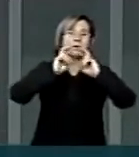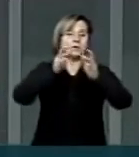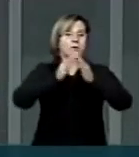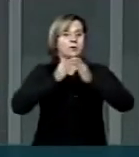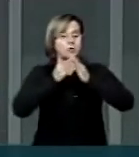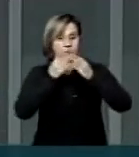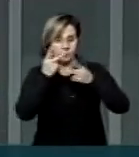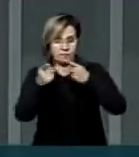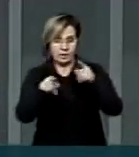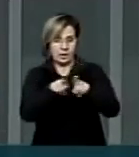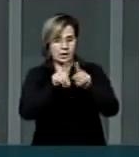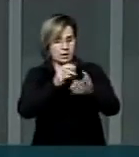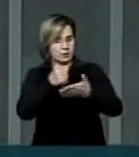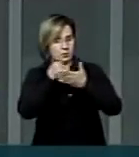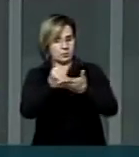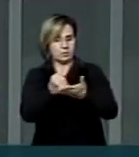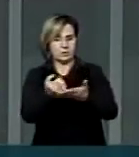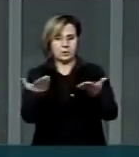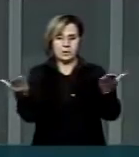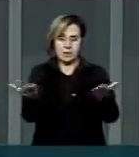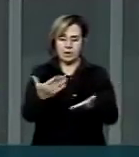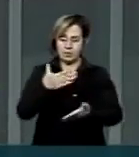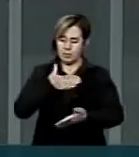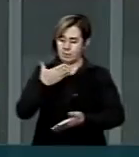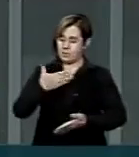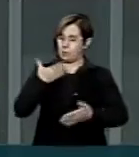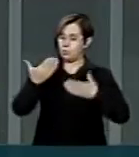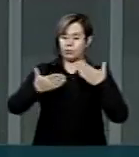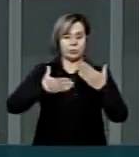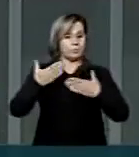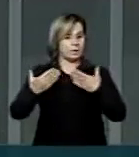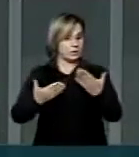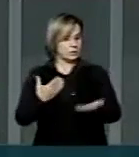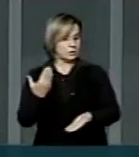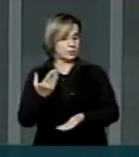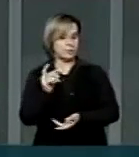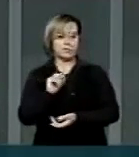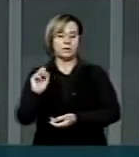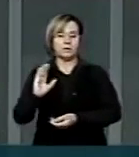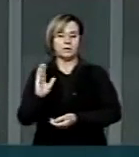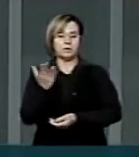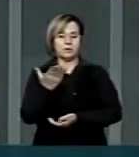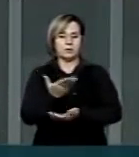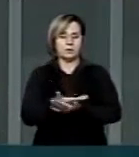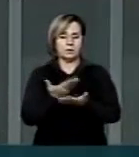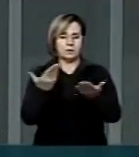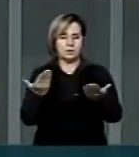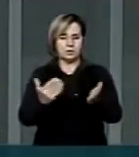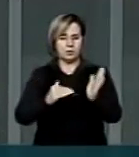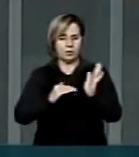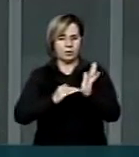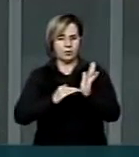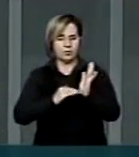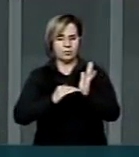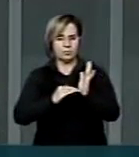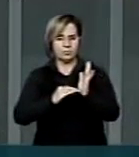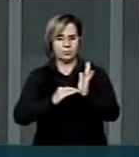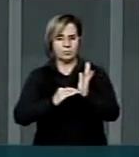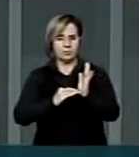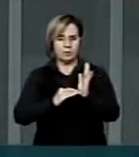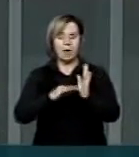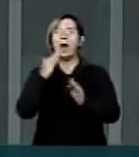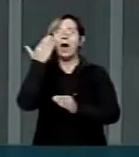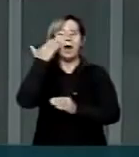deputado Flávio. E a minha grande surpresa, Fábio, a minha grande surpresa, que é o Senado criou juízo